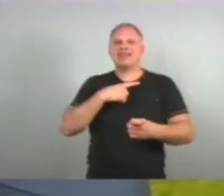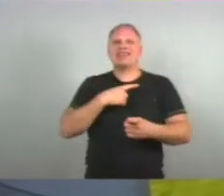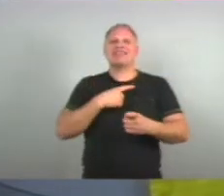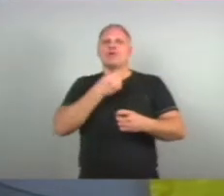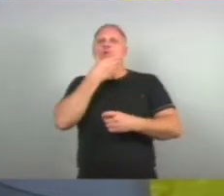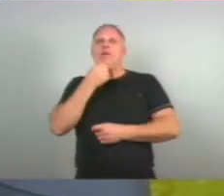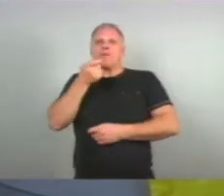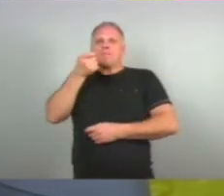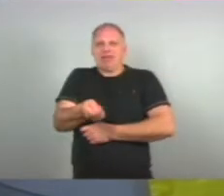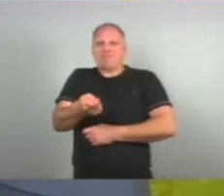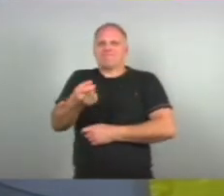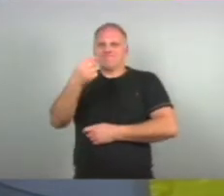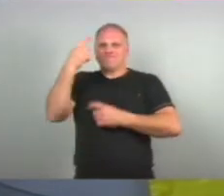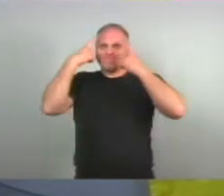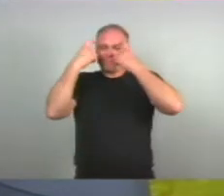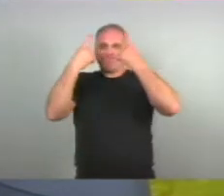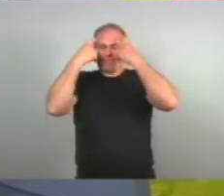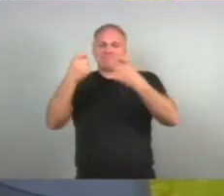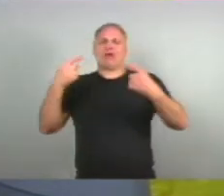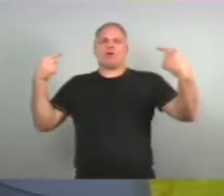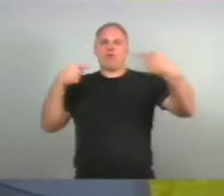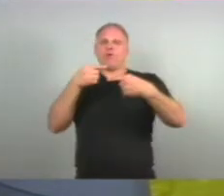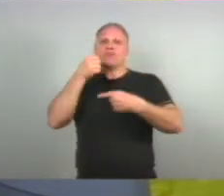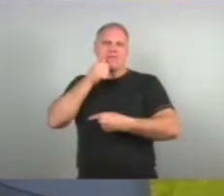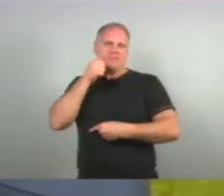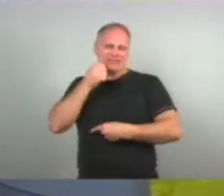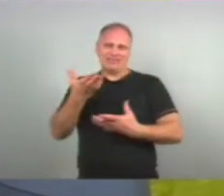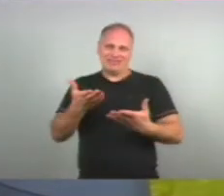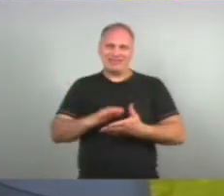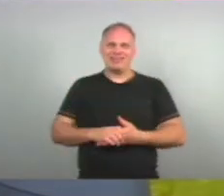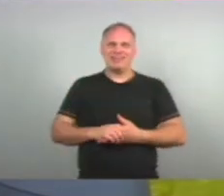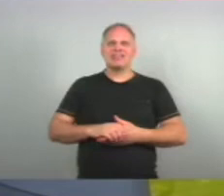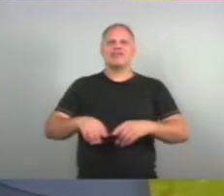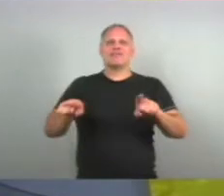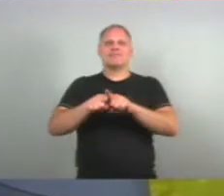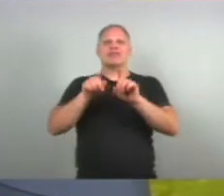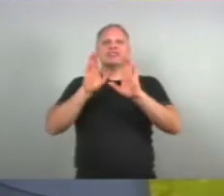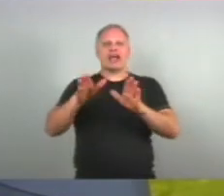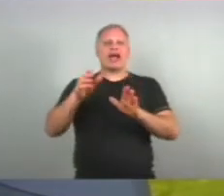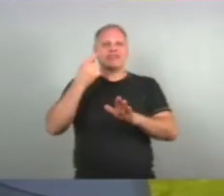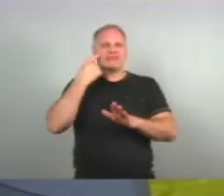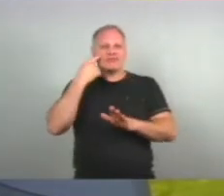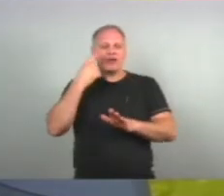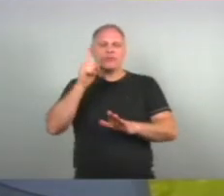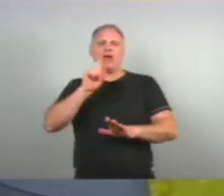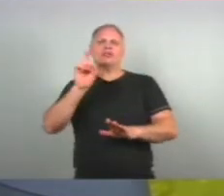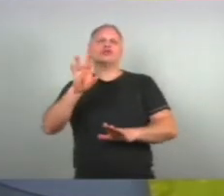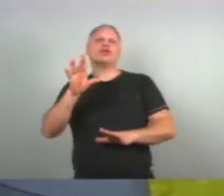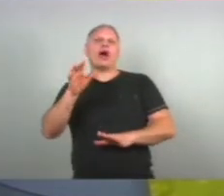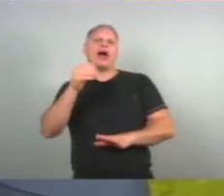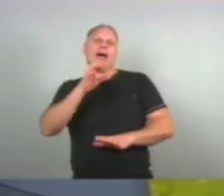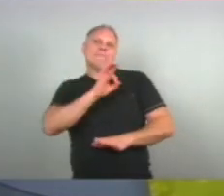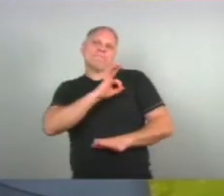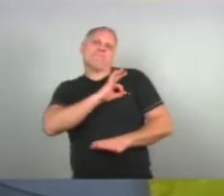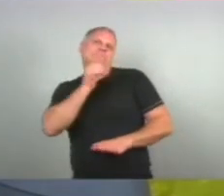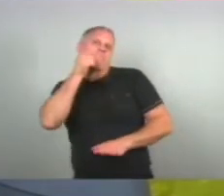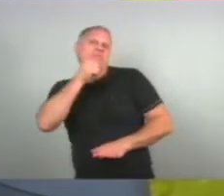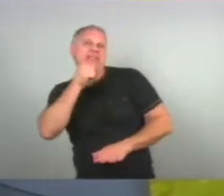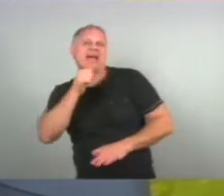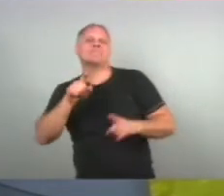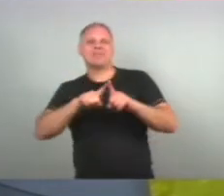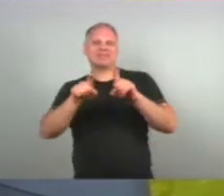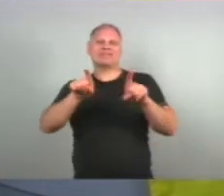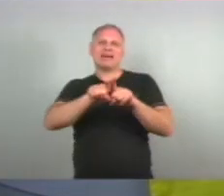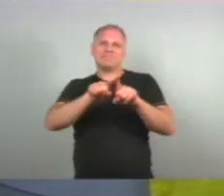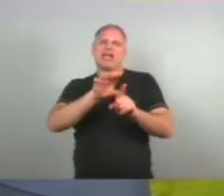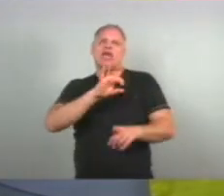causada pelo homem Pelo homem E aí Só uma correção, né Angelita? Não é só os policiais São os policiais também Os policiais Porque a gente